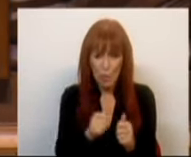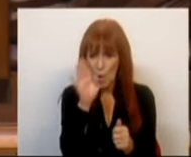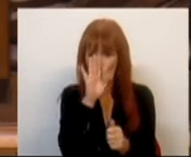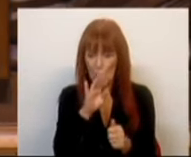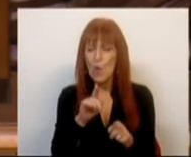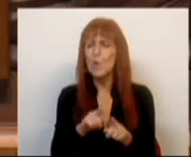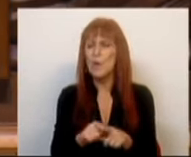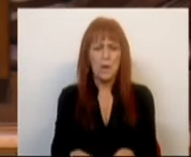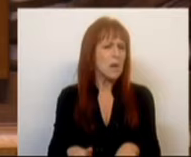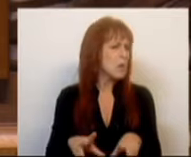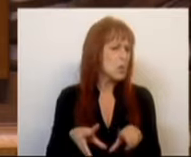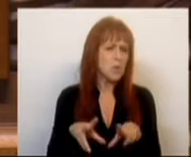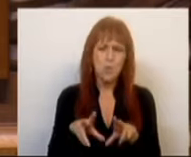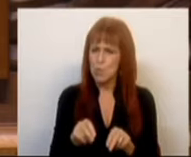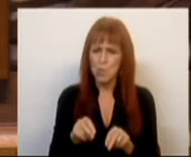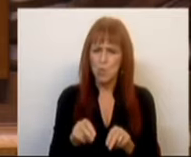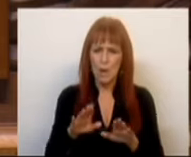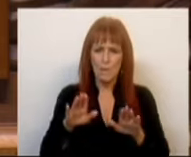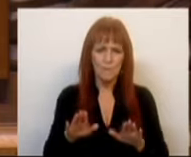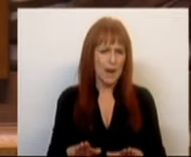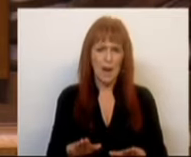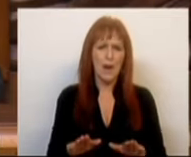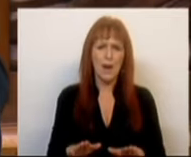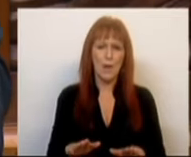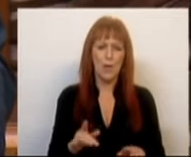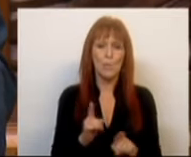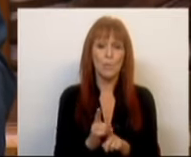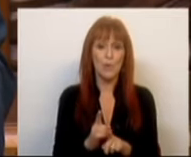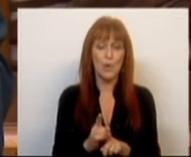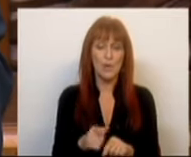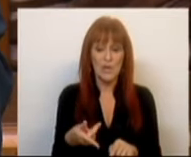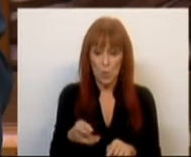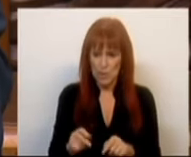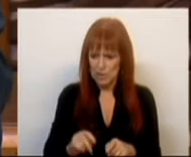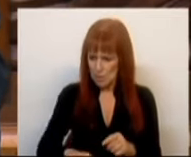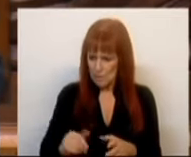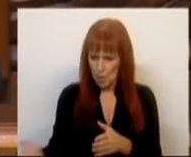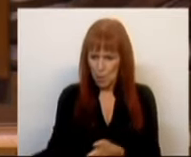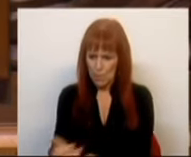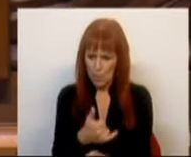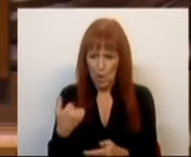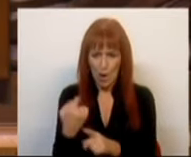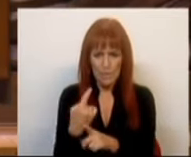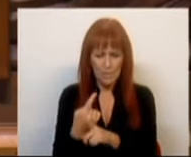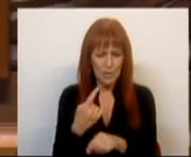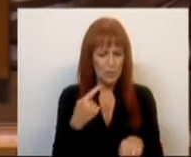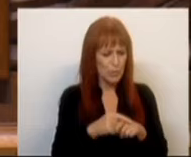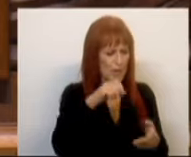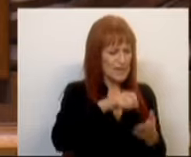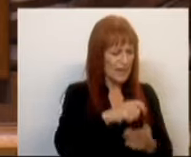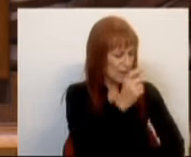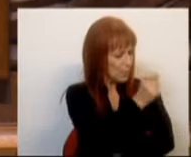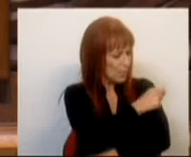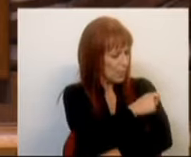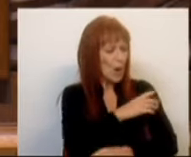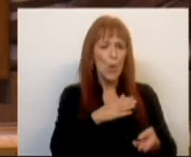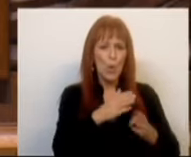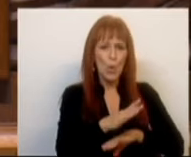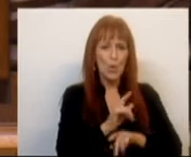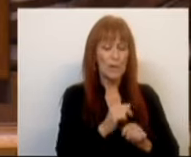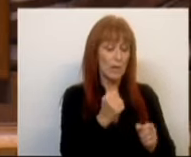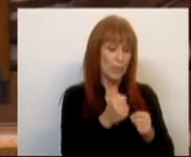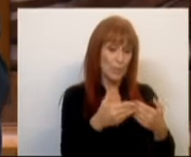nunca pararam. Porque o lixo tinha de continuar a ser recolhido. Porque os centros de vacinação tinham de ser postos a